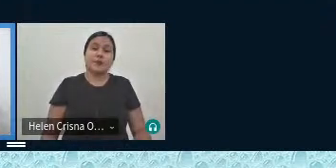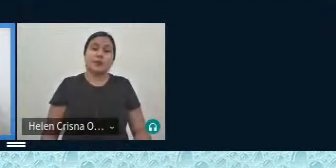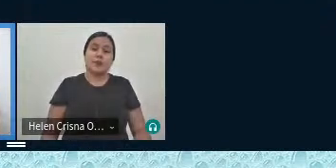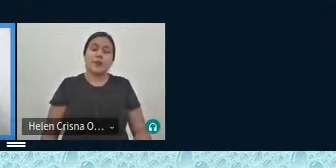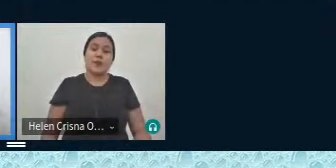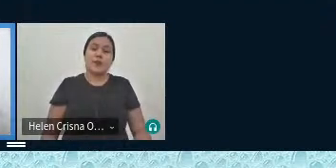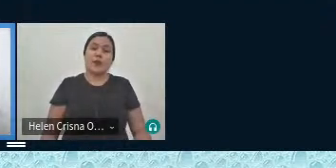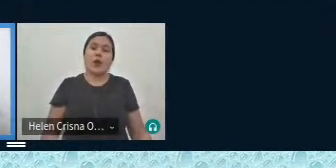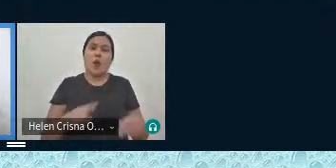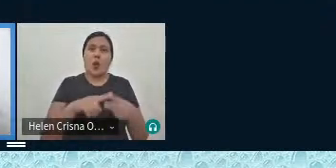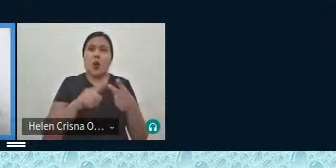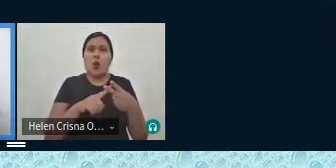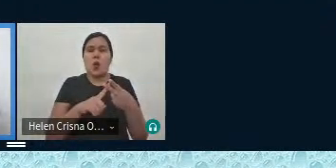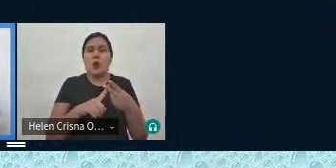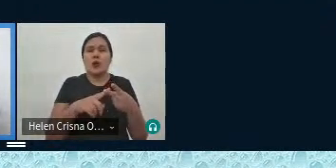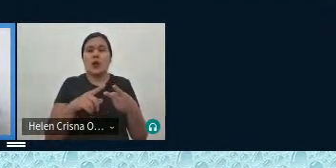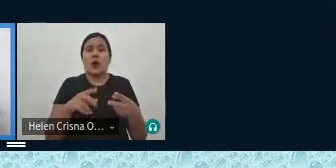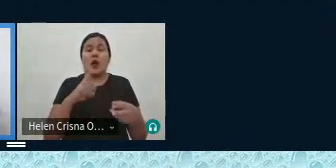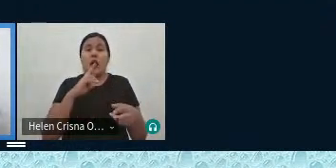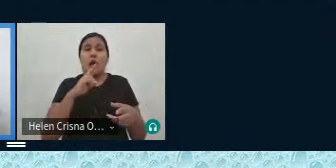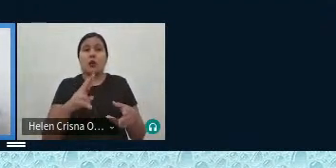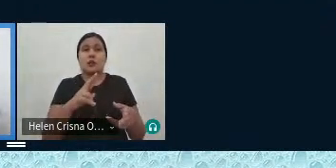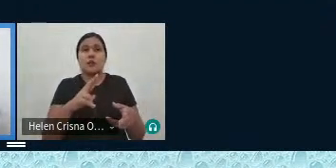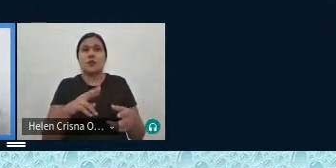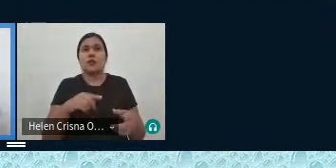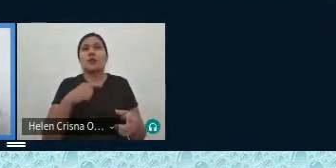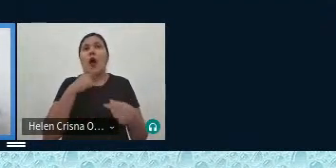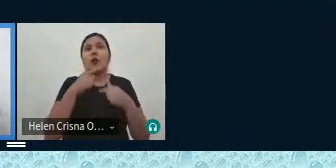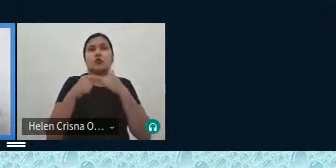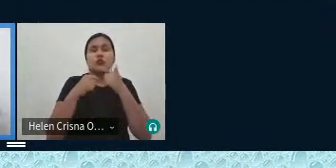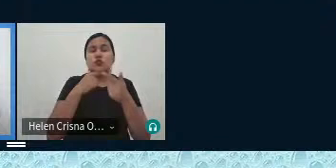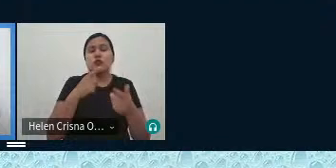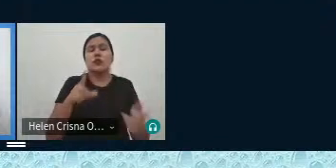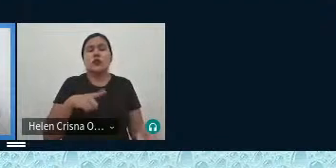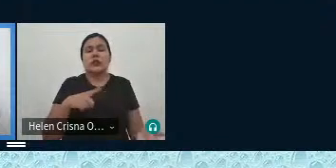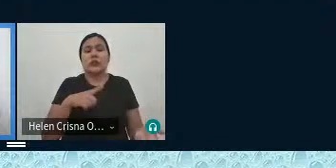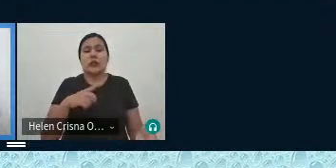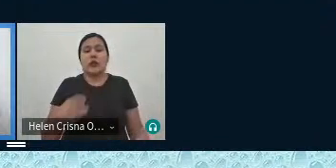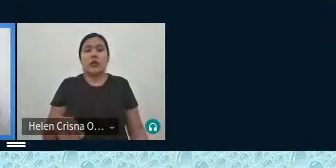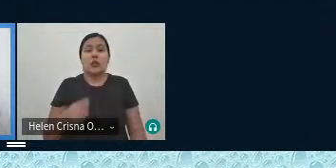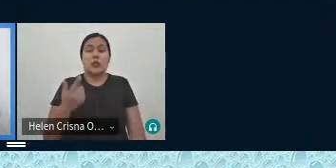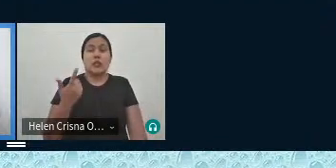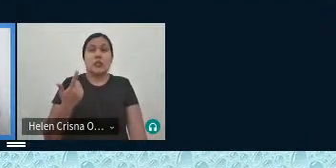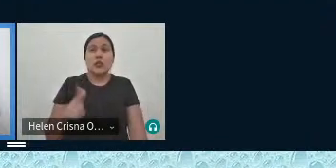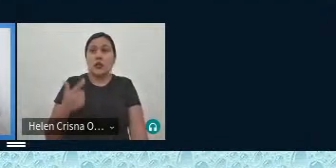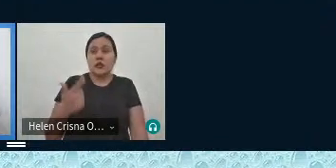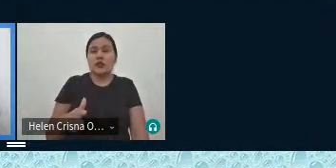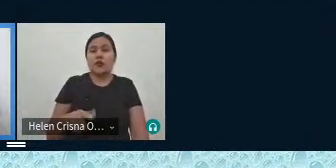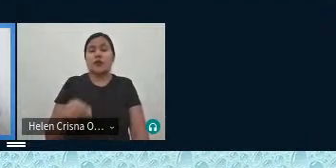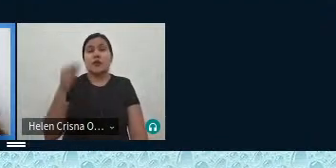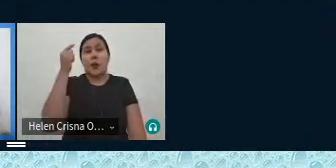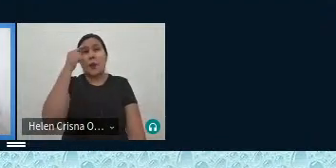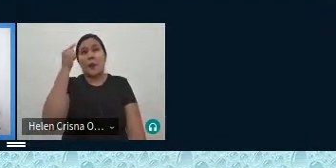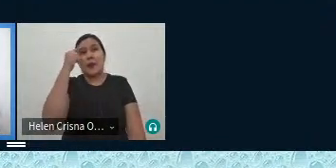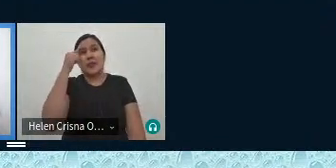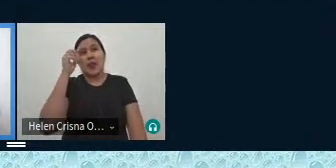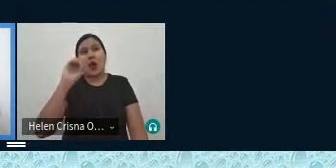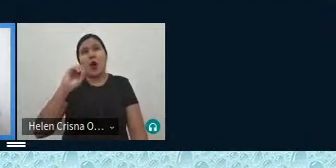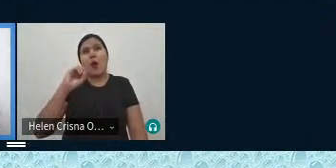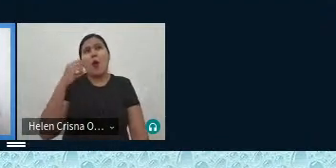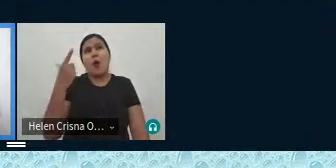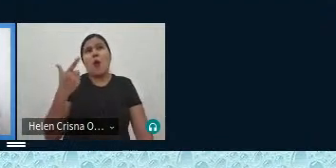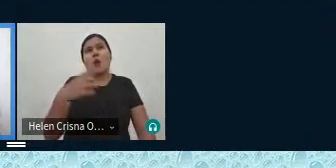dicionários que eu mostrei para vocês se eles respondem aos anseios de vocês se não responder vocês vão ter que pensar numa outra